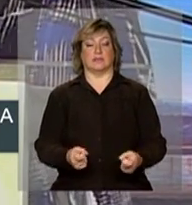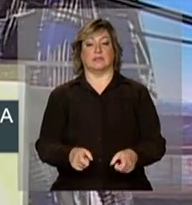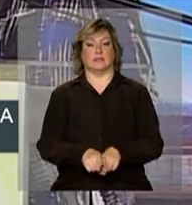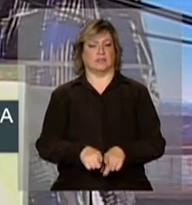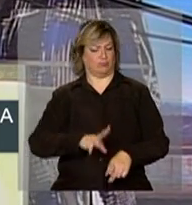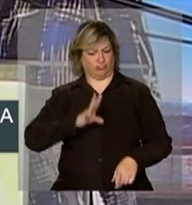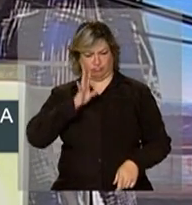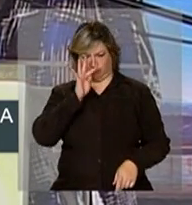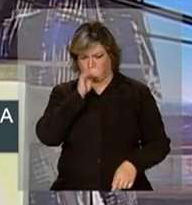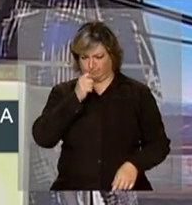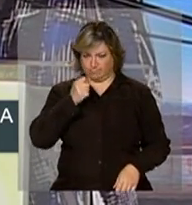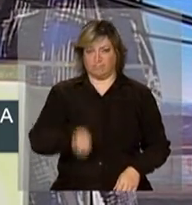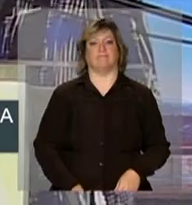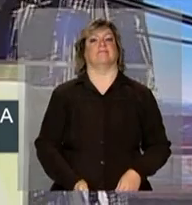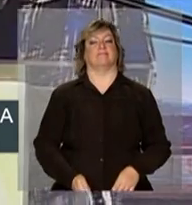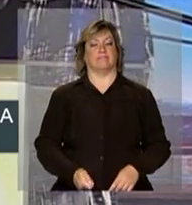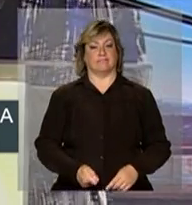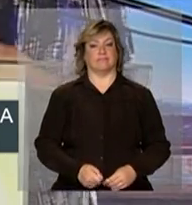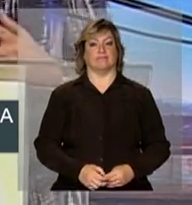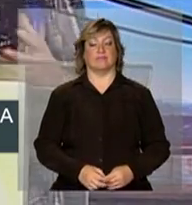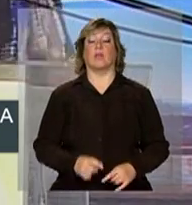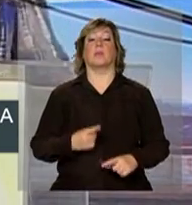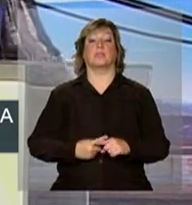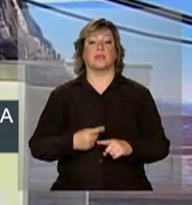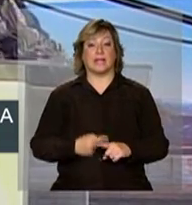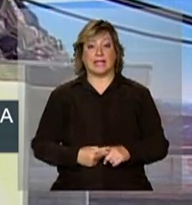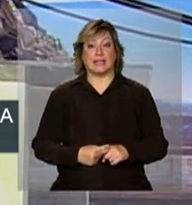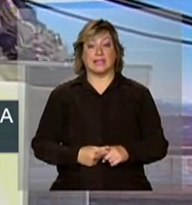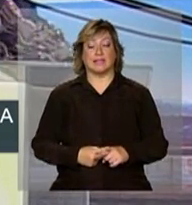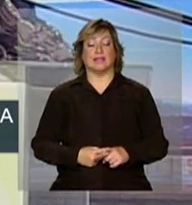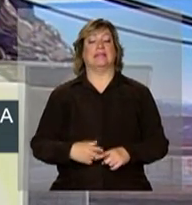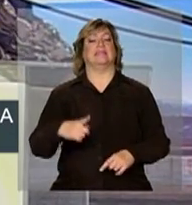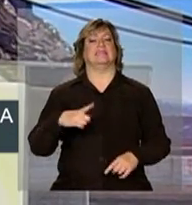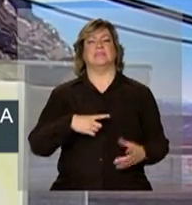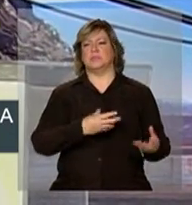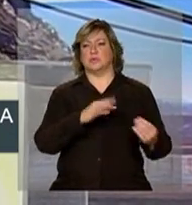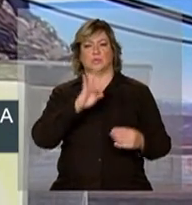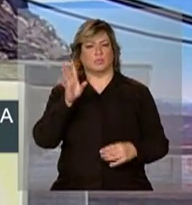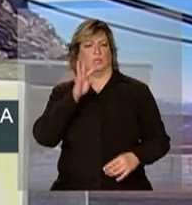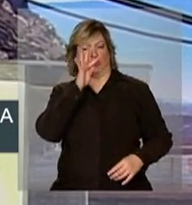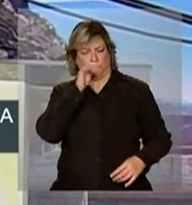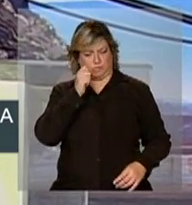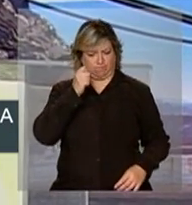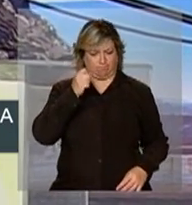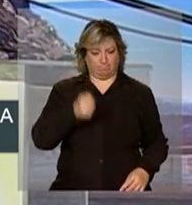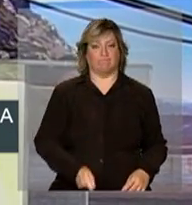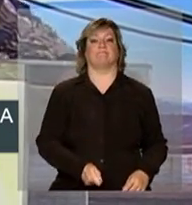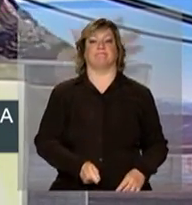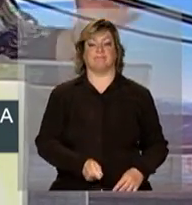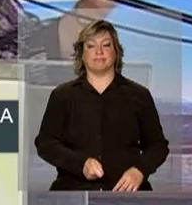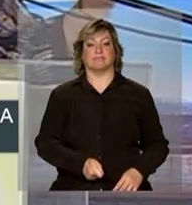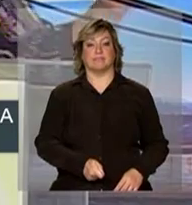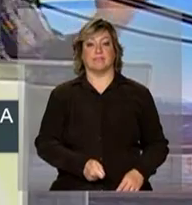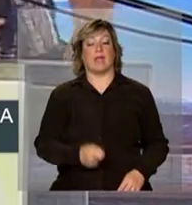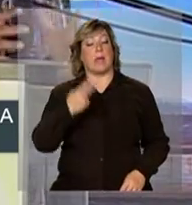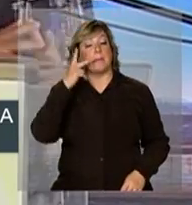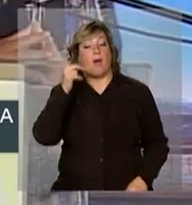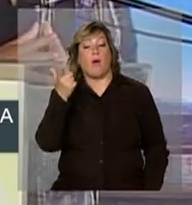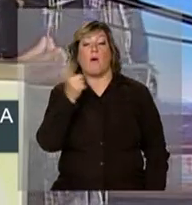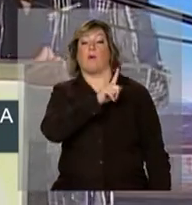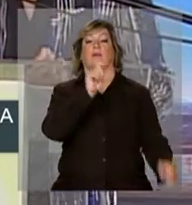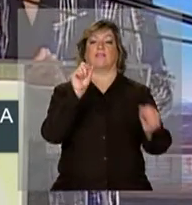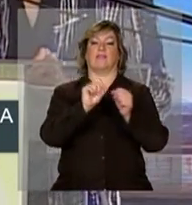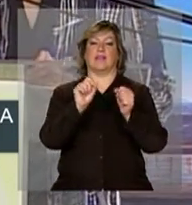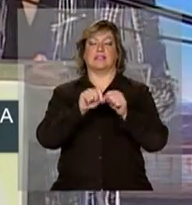teimosia. E teimosia. Porque tem muito de teimosia para fazer essa